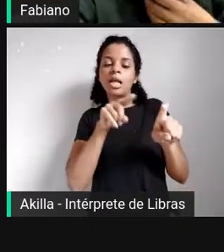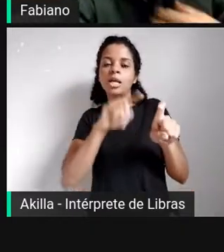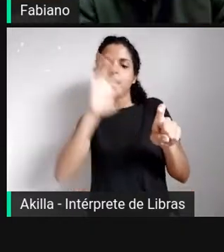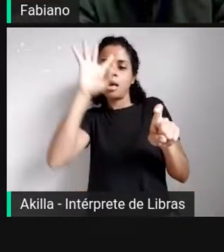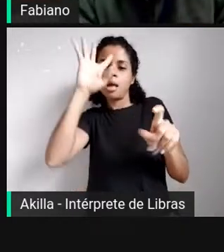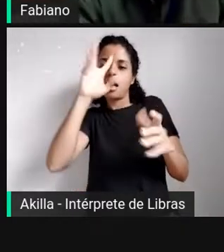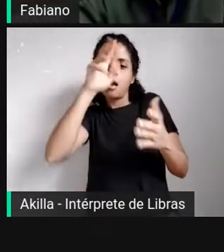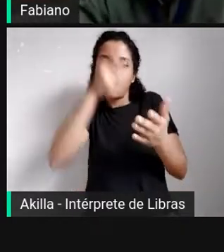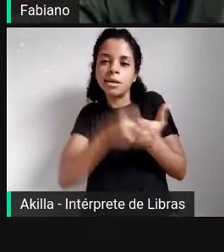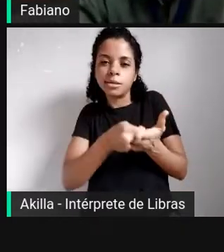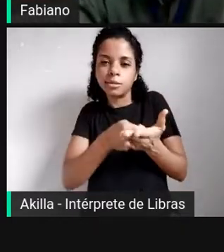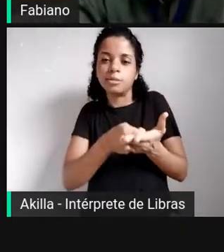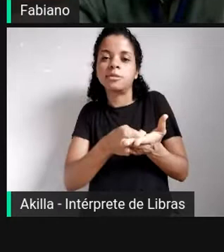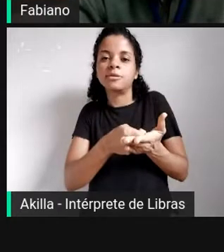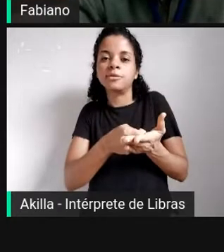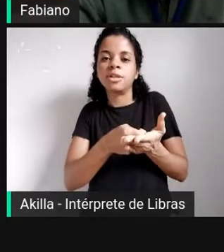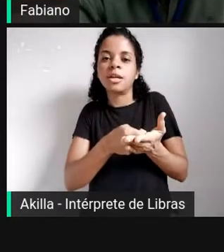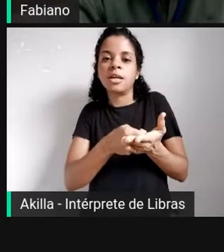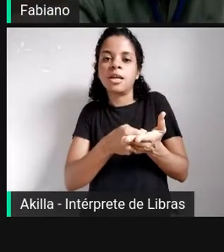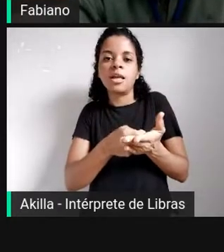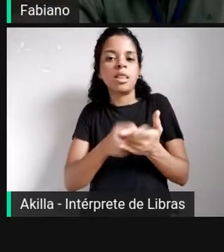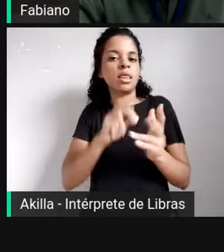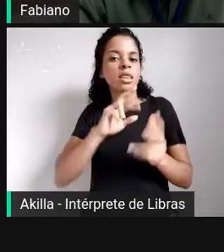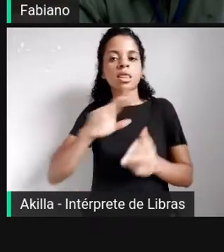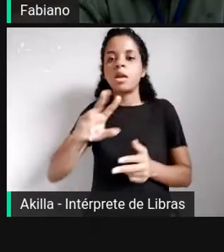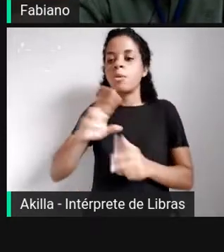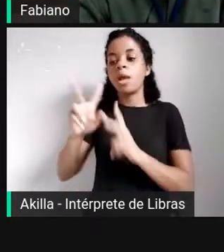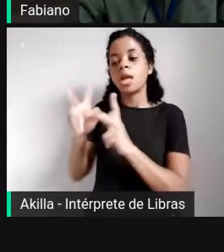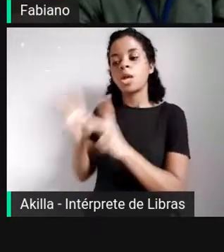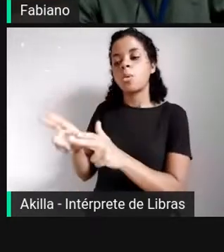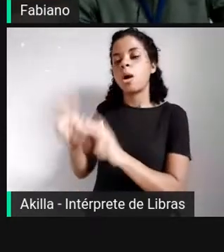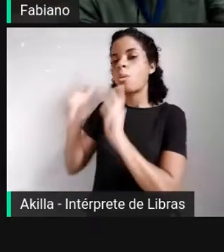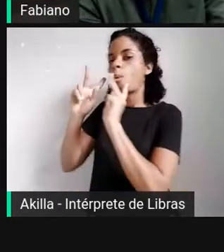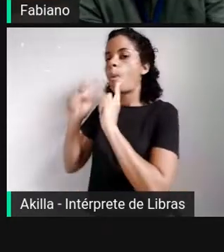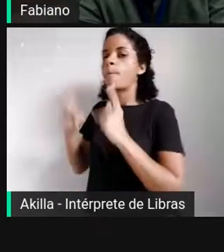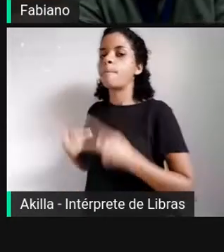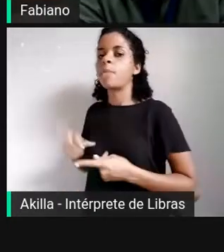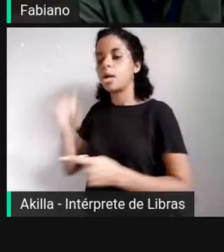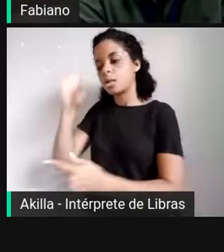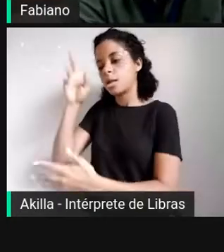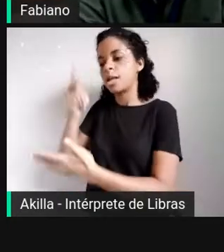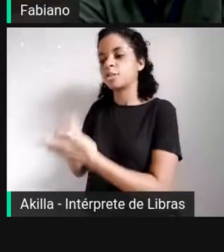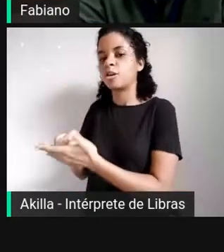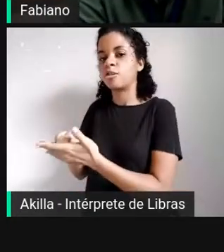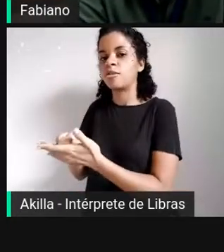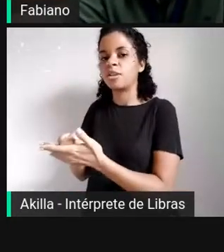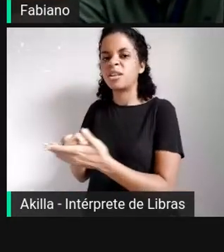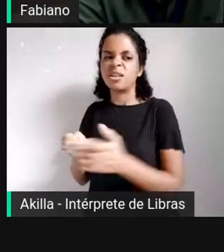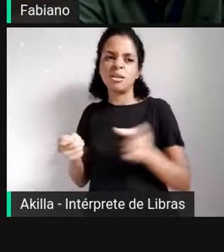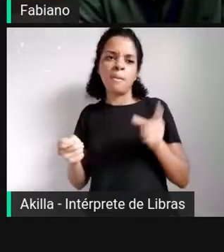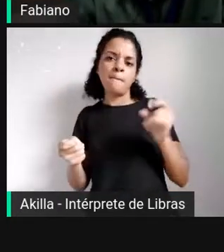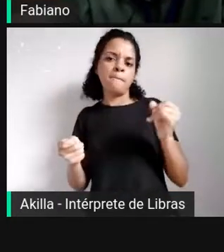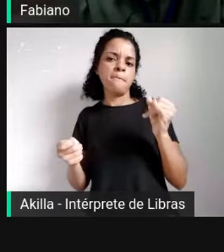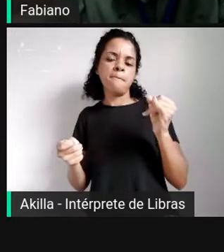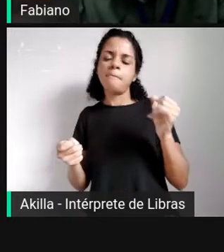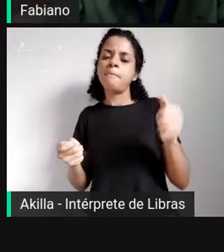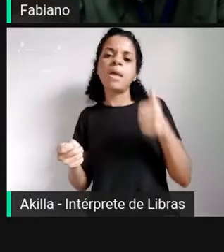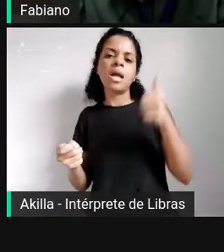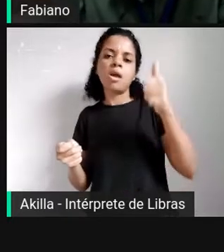cibernético pode tomar, ela é igual à decisão humana. Nem que ela é melhor. Ela é diferente. Mas falta um elemento